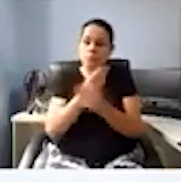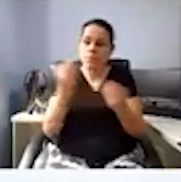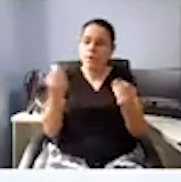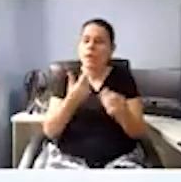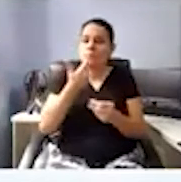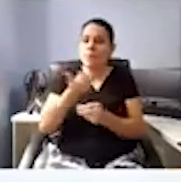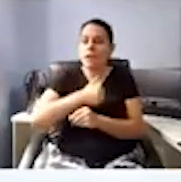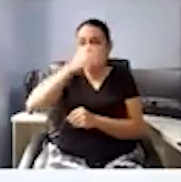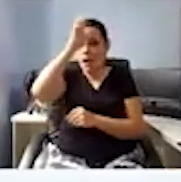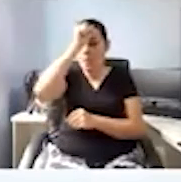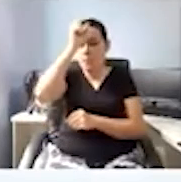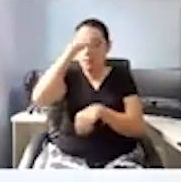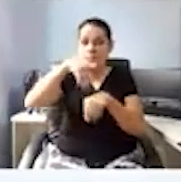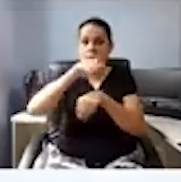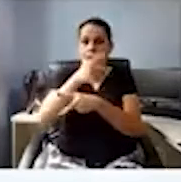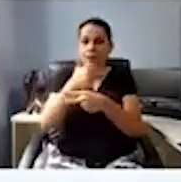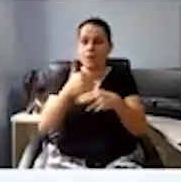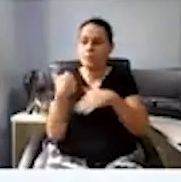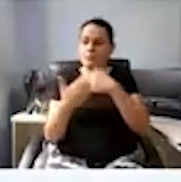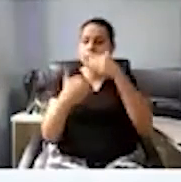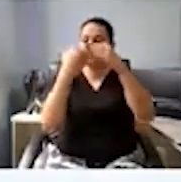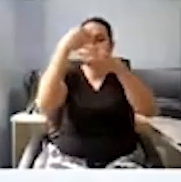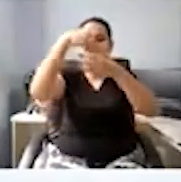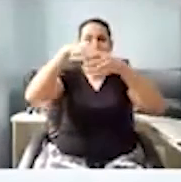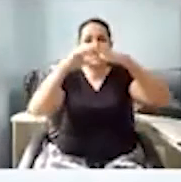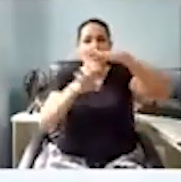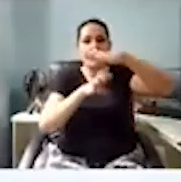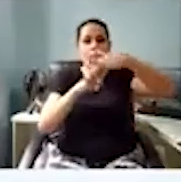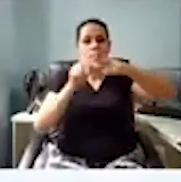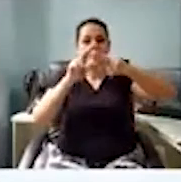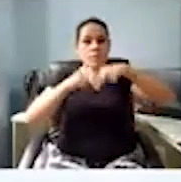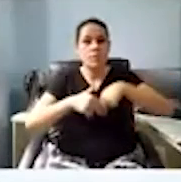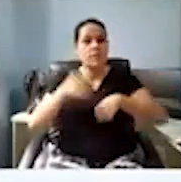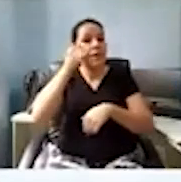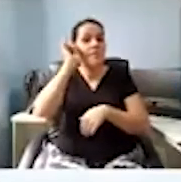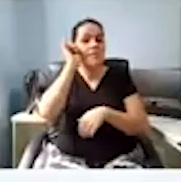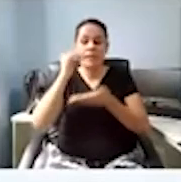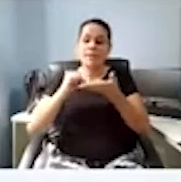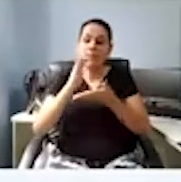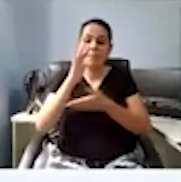estar crescendo dentro da empresa, sem a empresa precisar estar demitindo esse trabalhador.